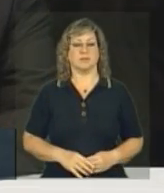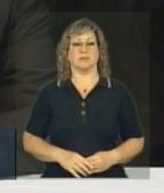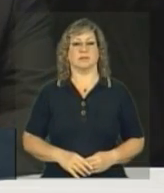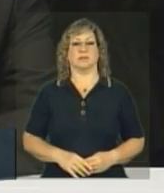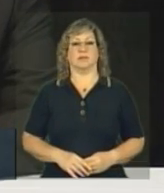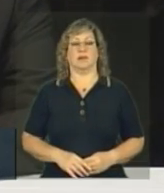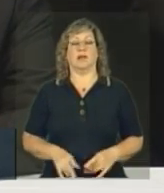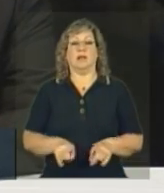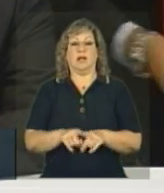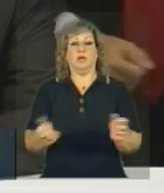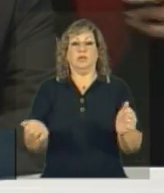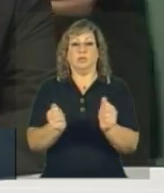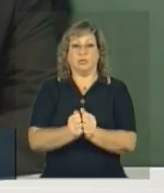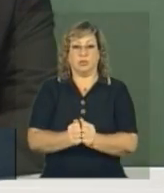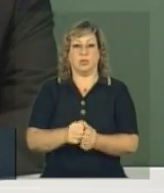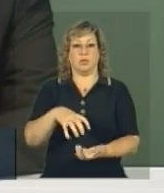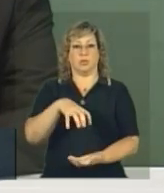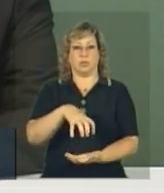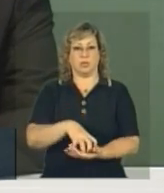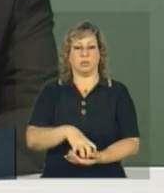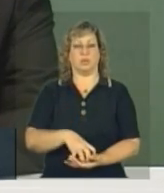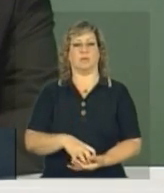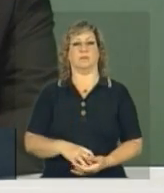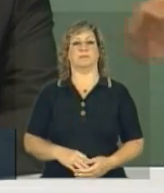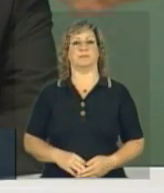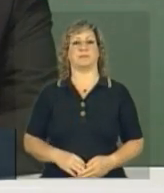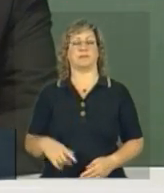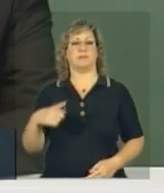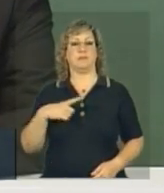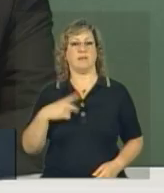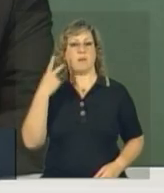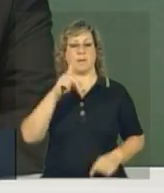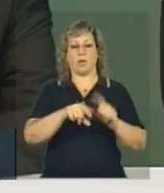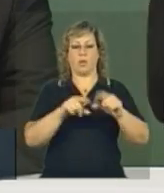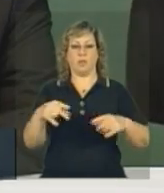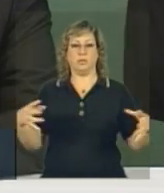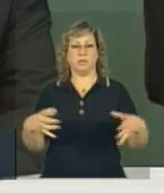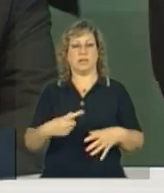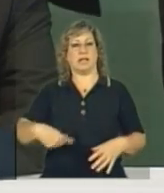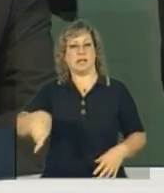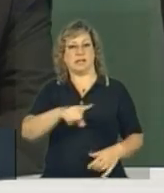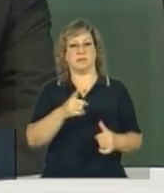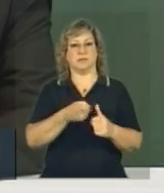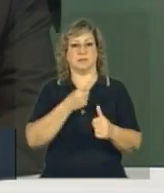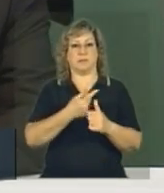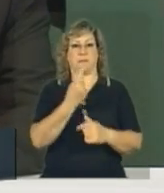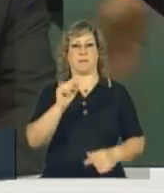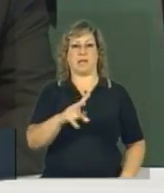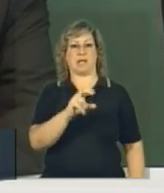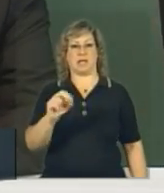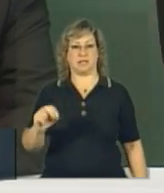e juntamente com a Comissão Fulbright, para selecionar esses primeiros 1.500.